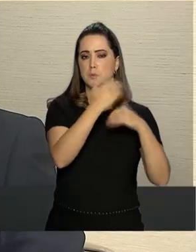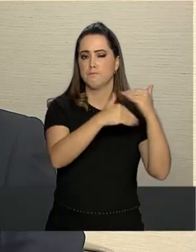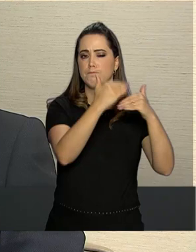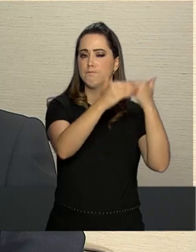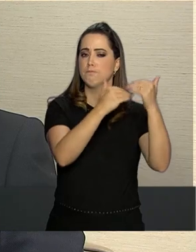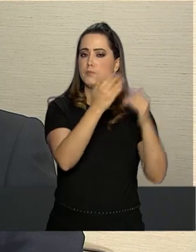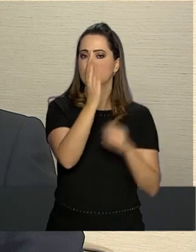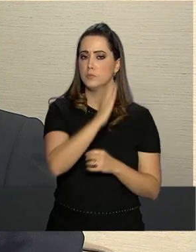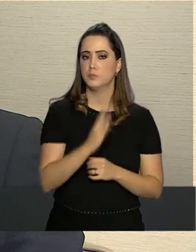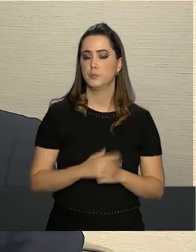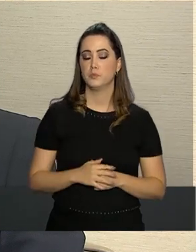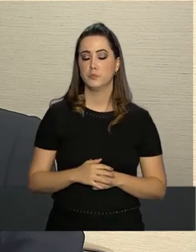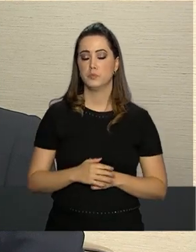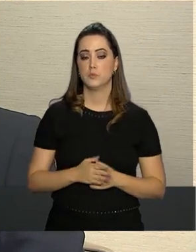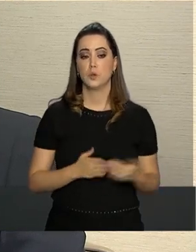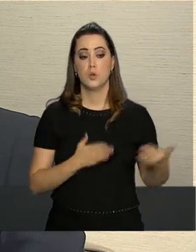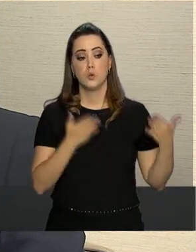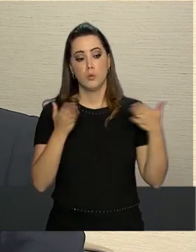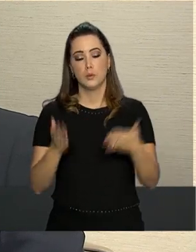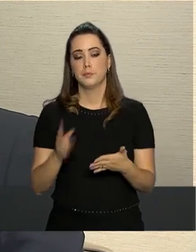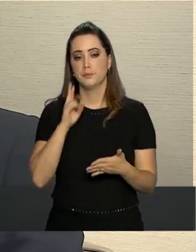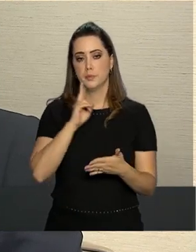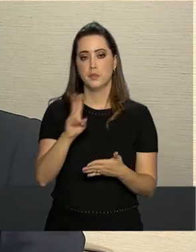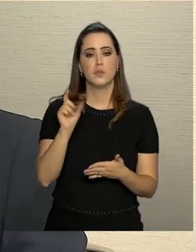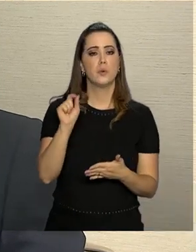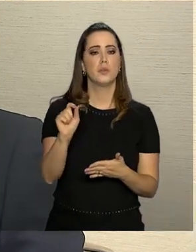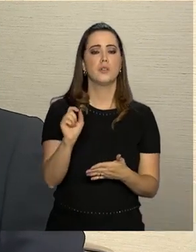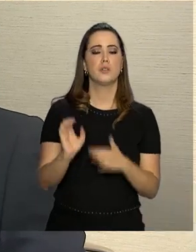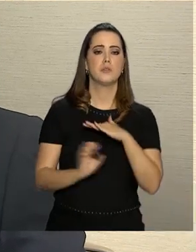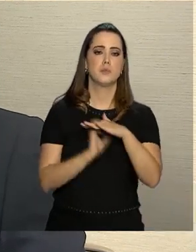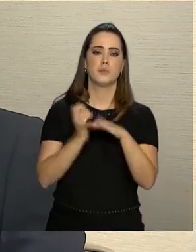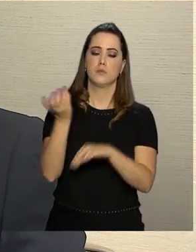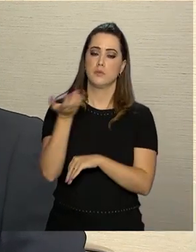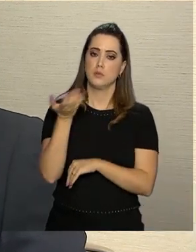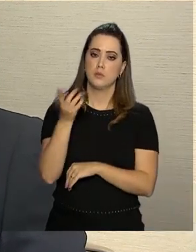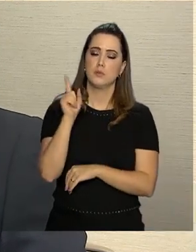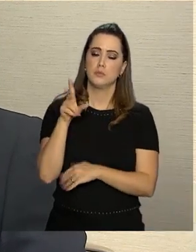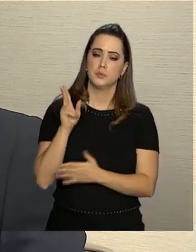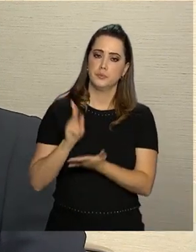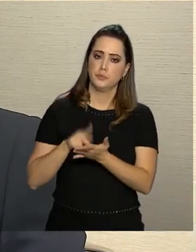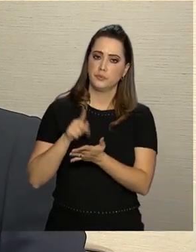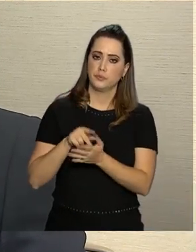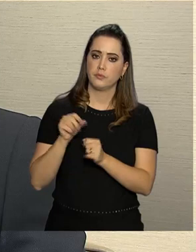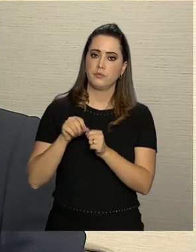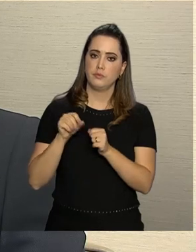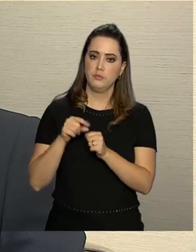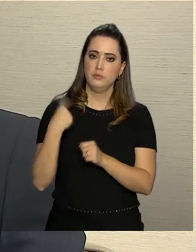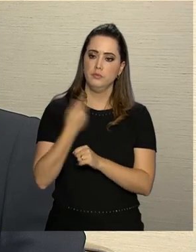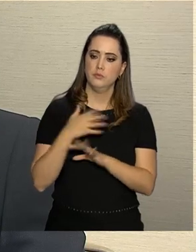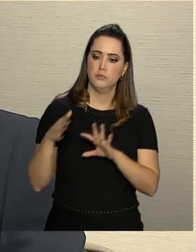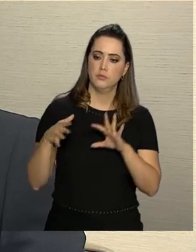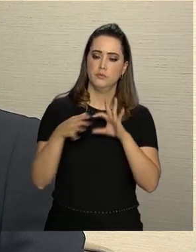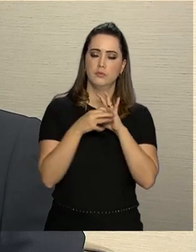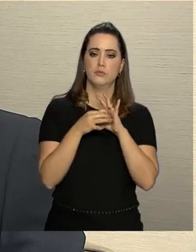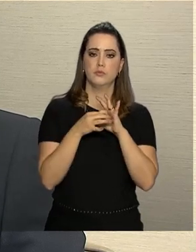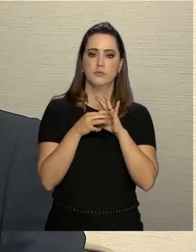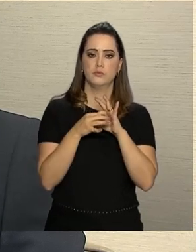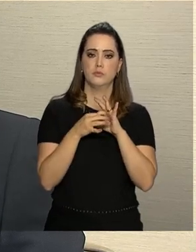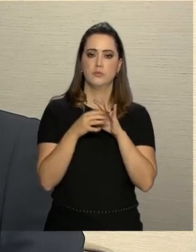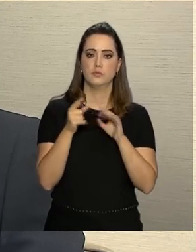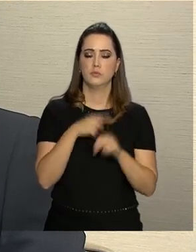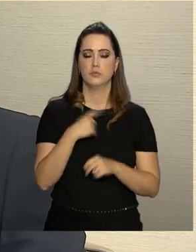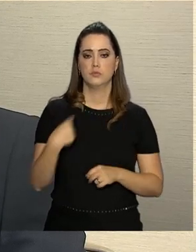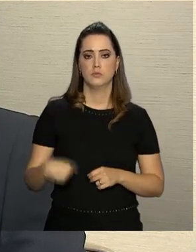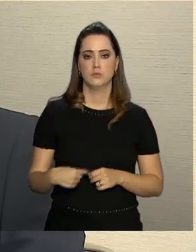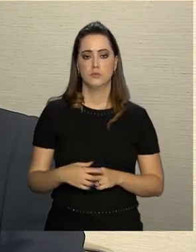ouvir a palavra do empresariado, que são aqueles que realmente fazem a nossa ligação efetiva com a